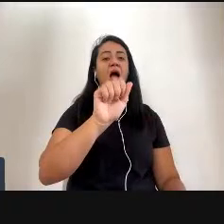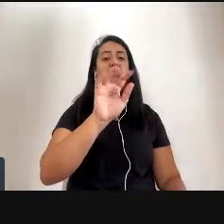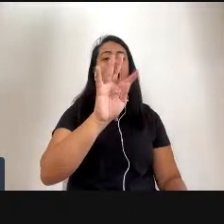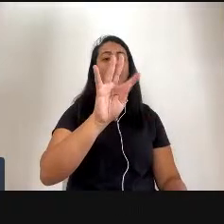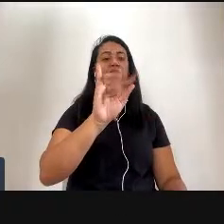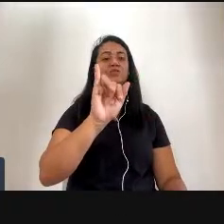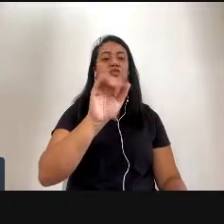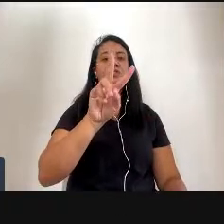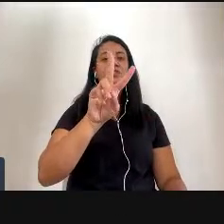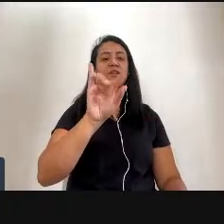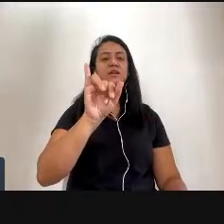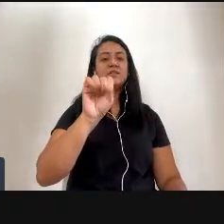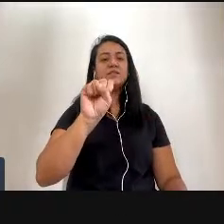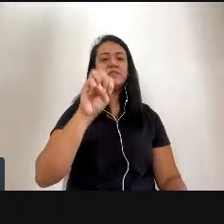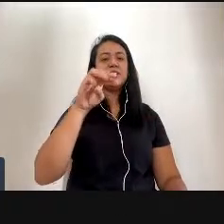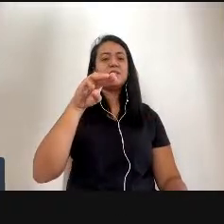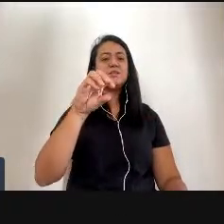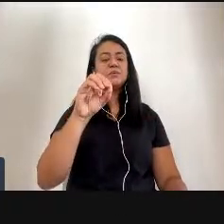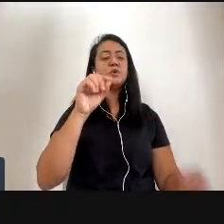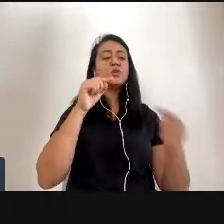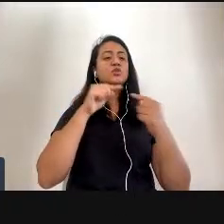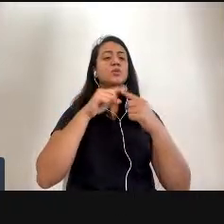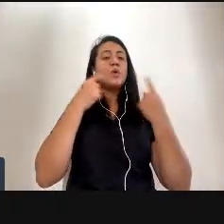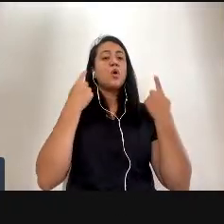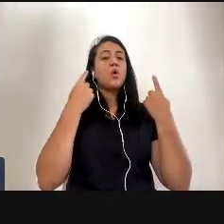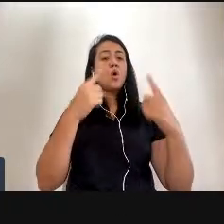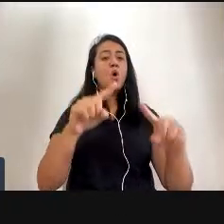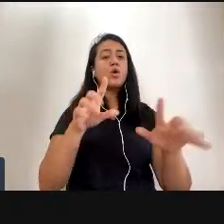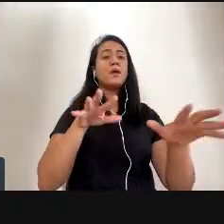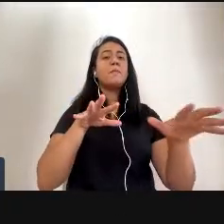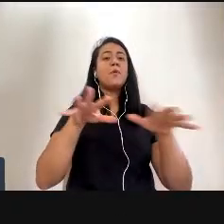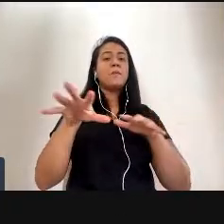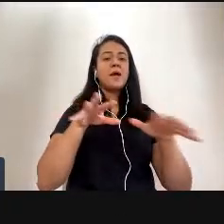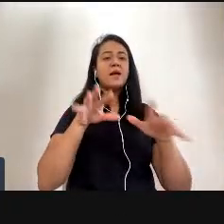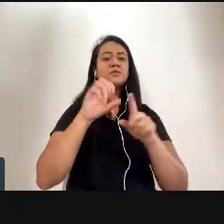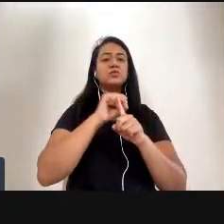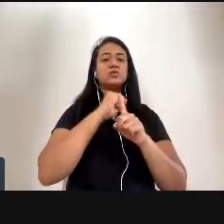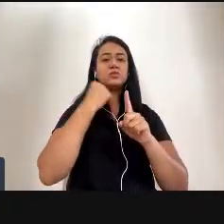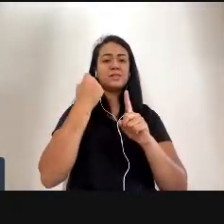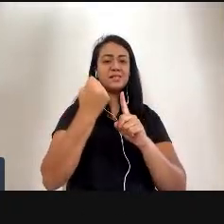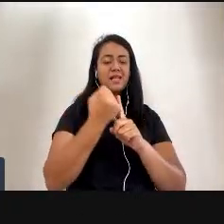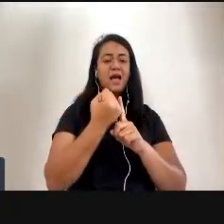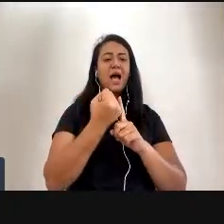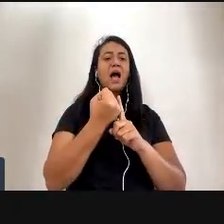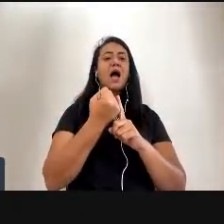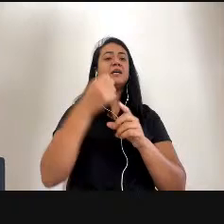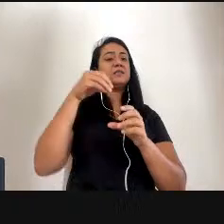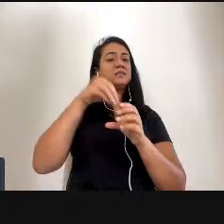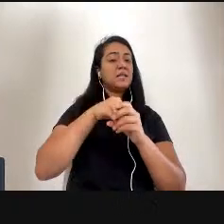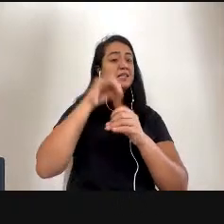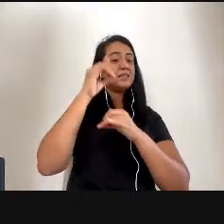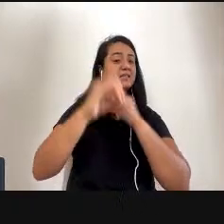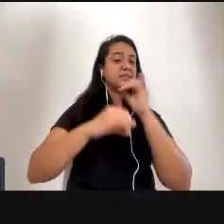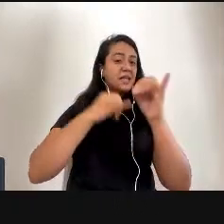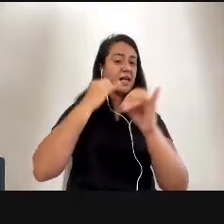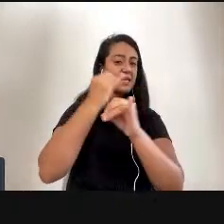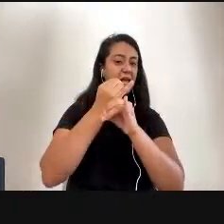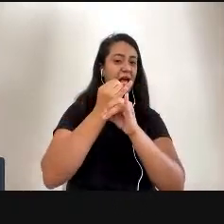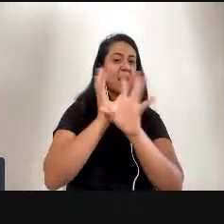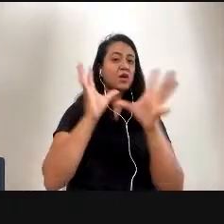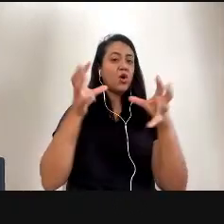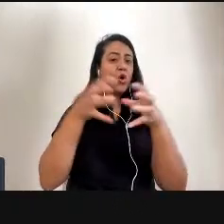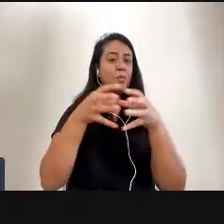territorial, movimentos da sociedade civil, ativismo na internet, ativismo comunitário, ativismo